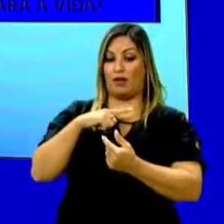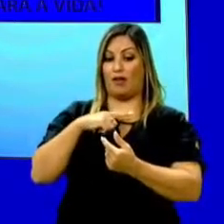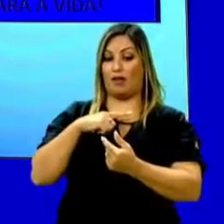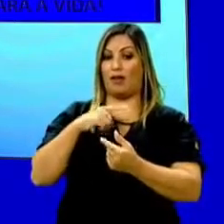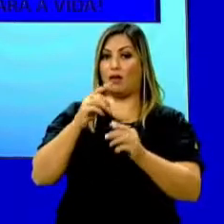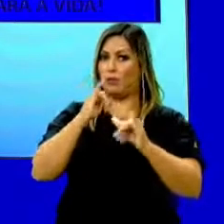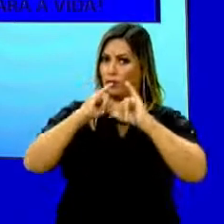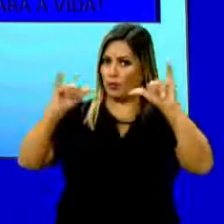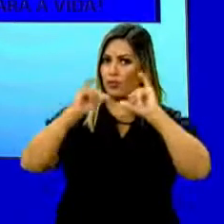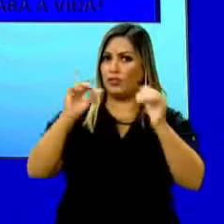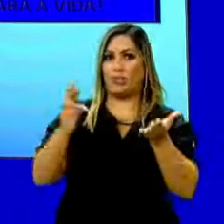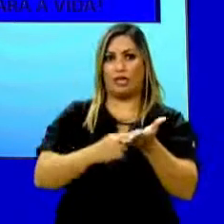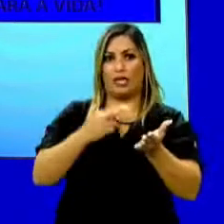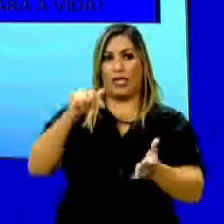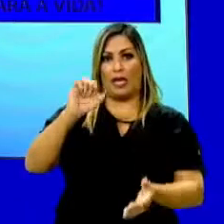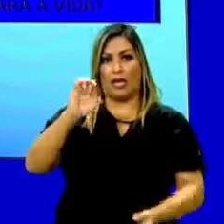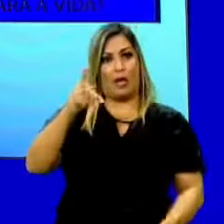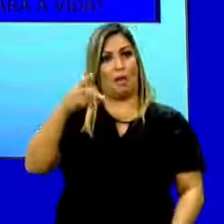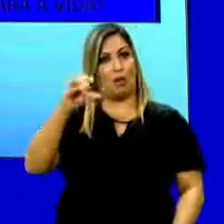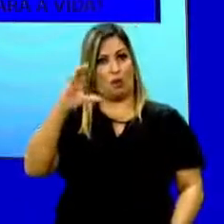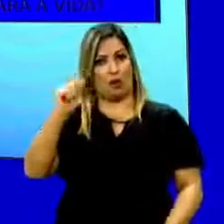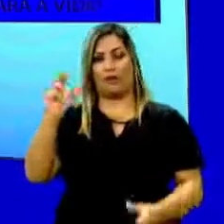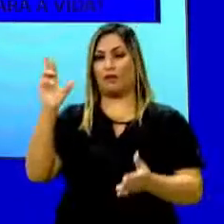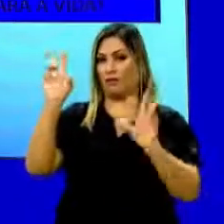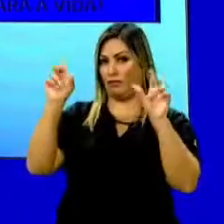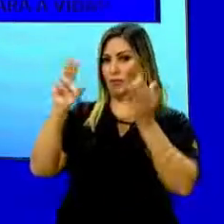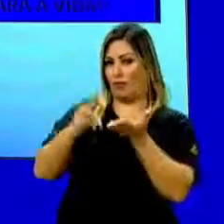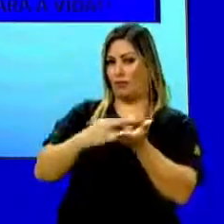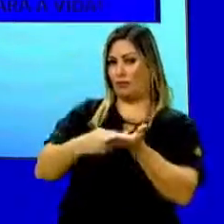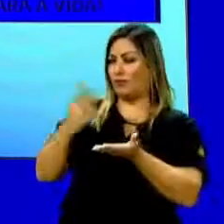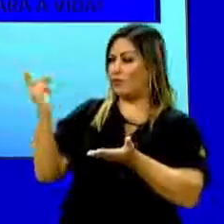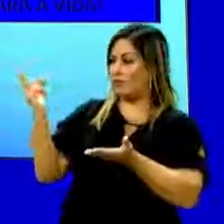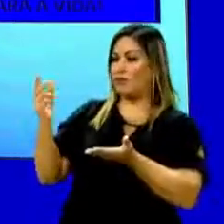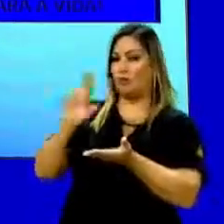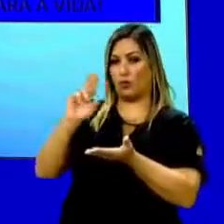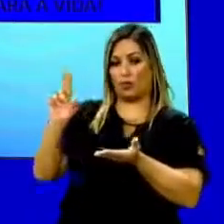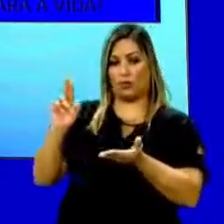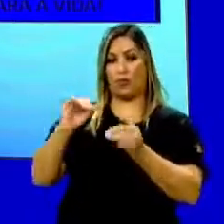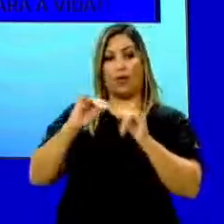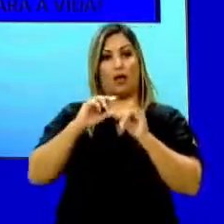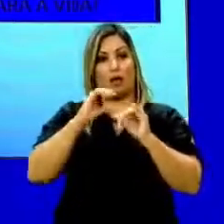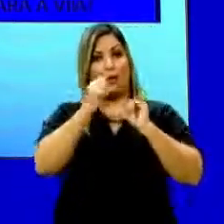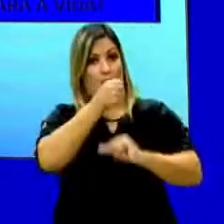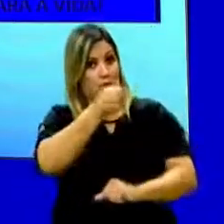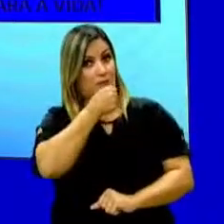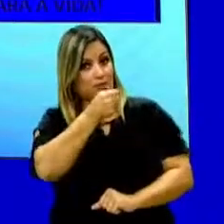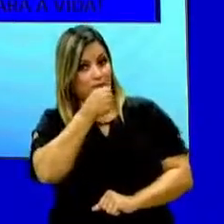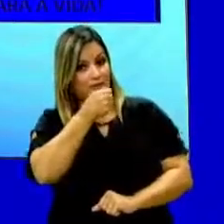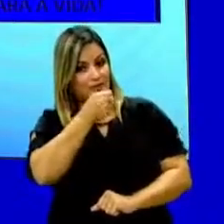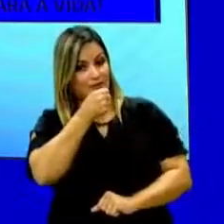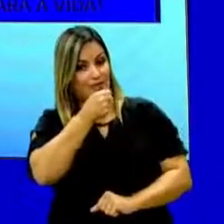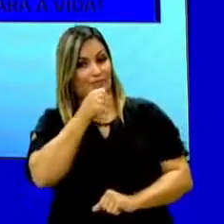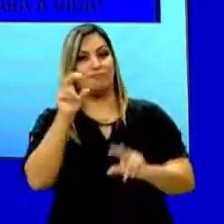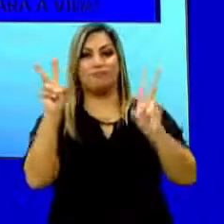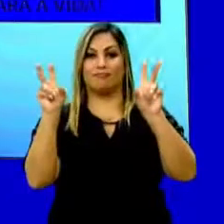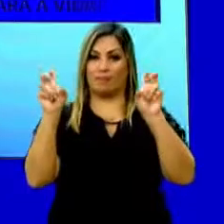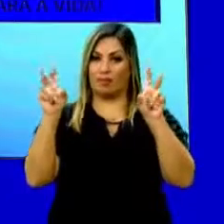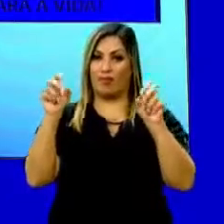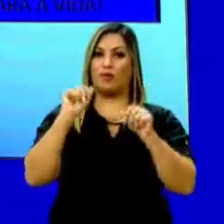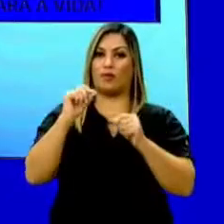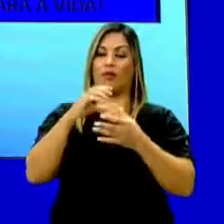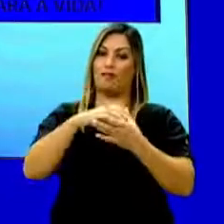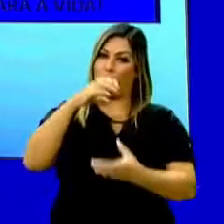notícia na revista Época, é uma notícia, desculpa, uma reportagem sobre o assunto de